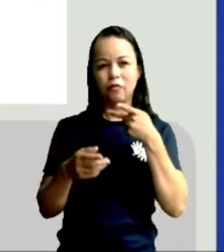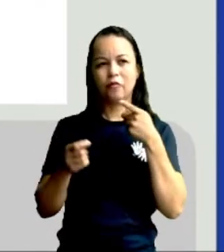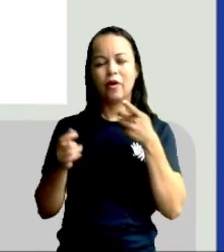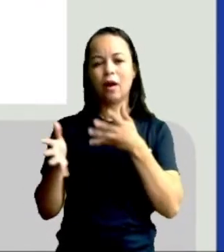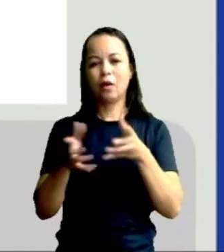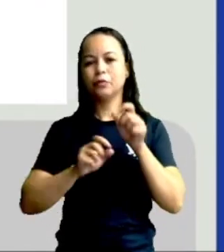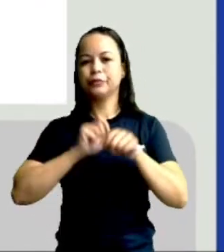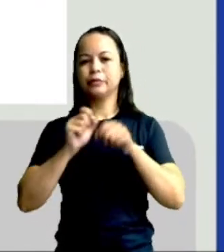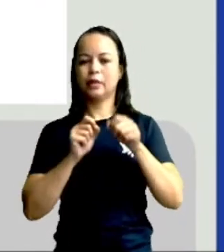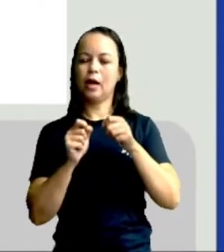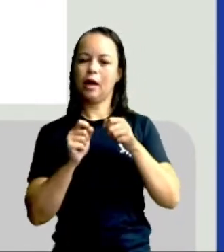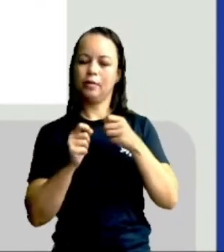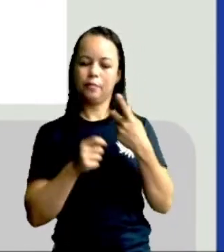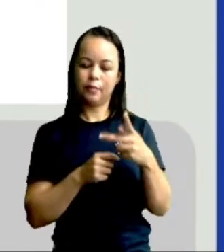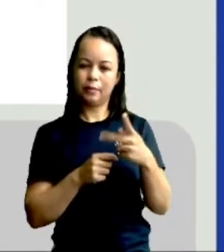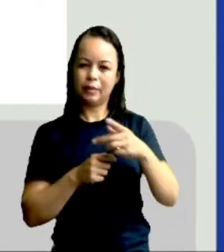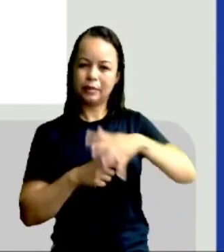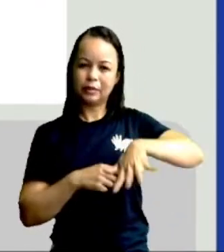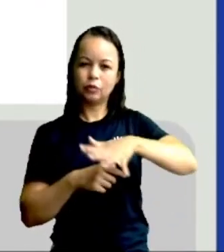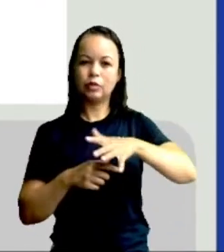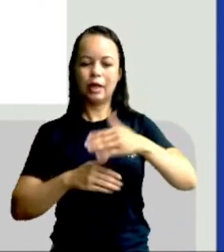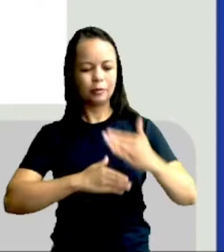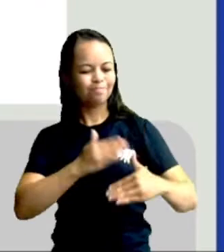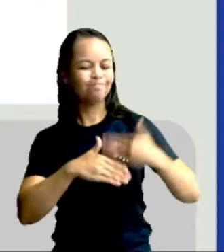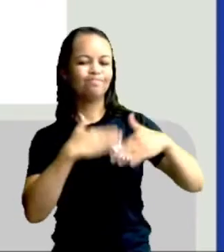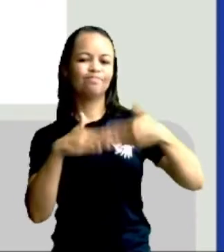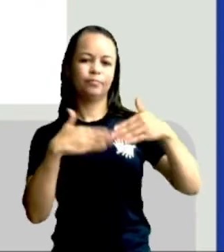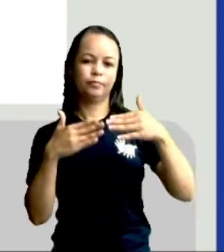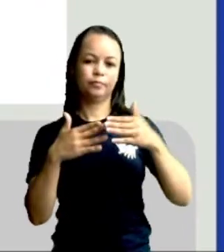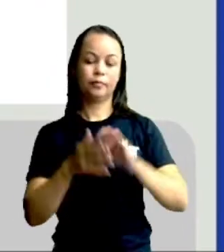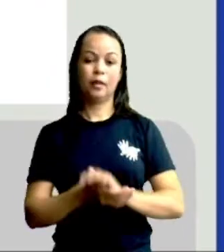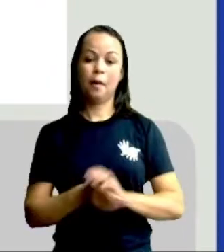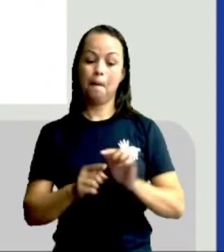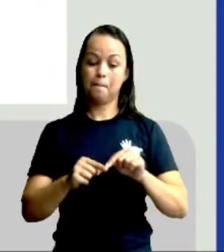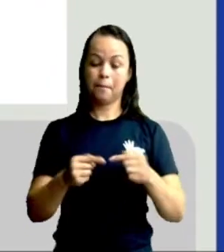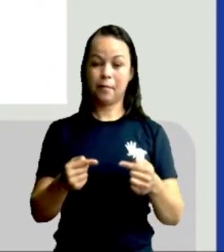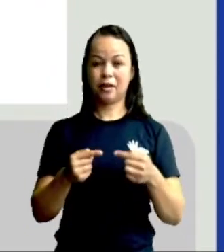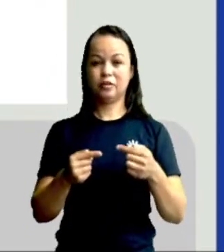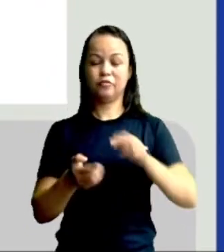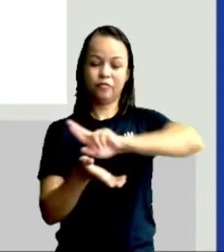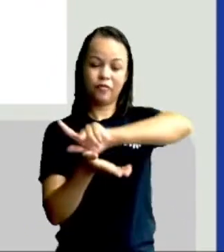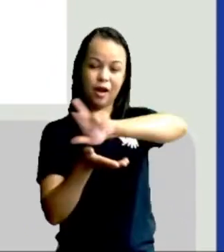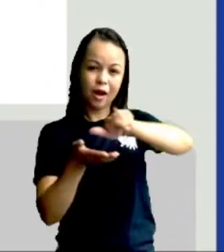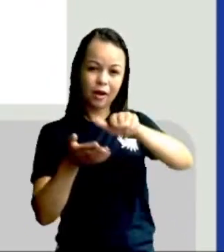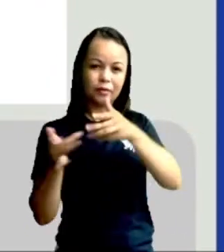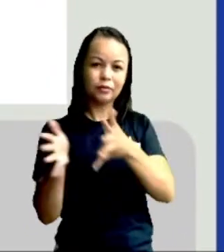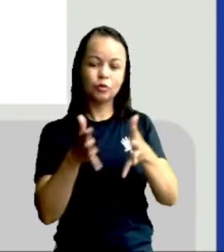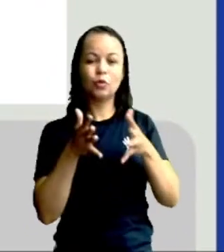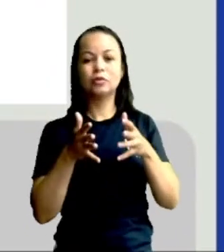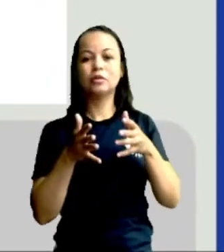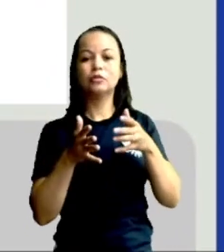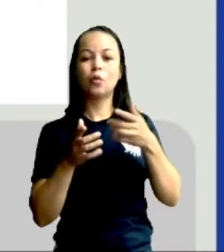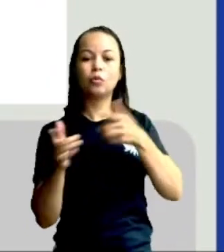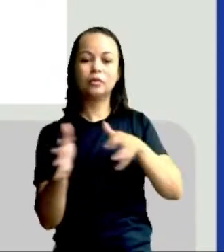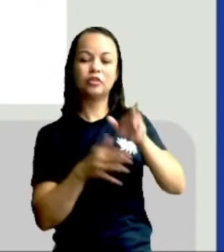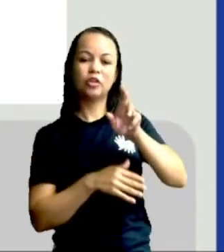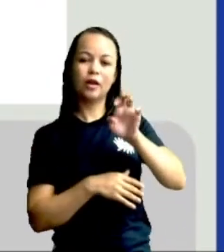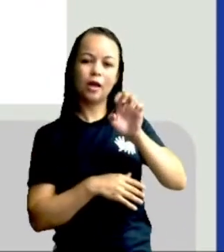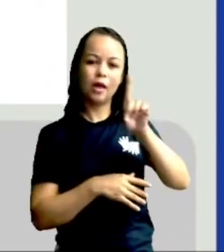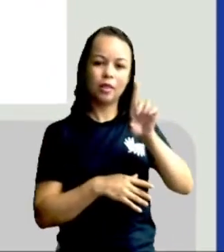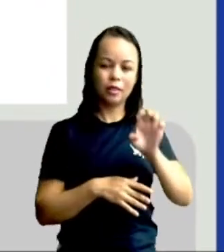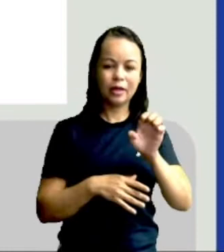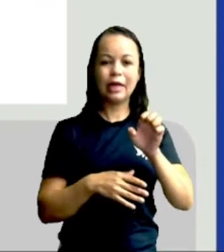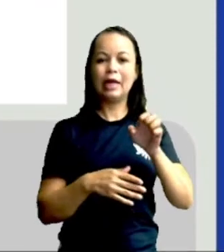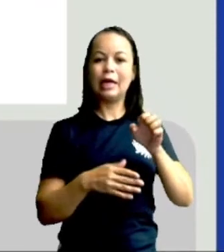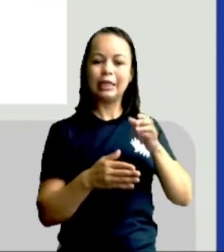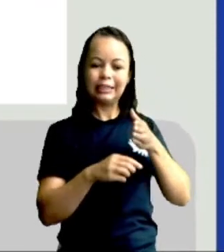permite a implantação de redes produtivas. Então, várias outras redes estarão sendo, de forma direta ou